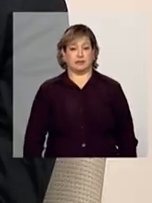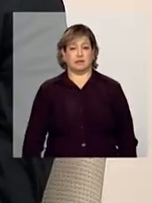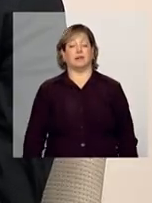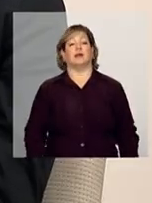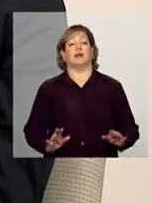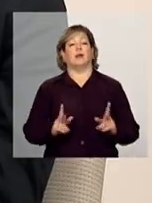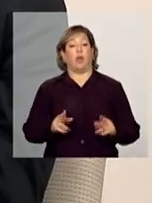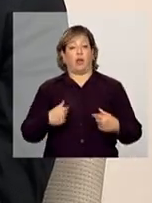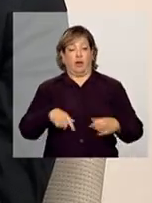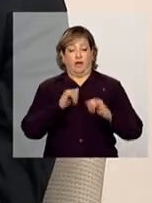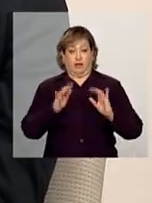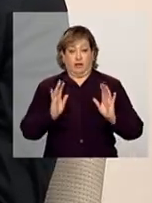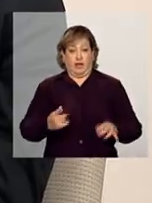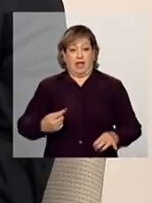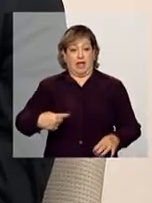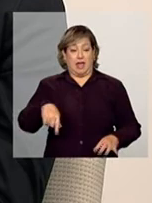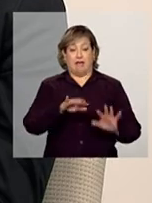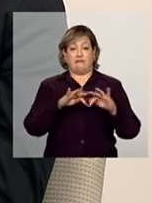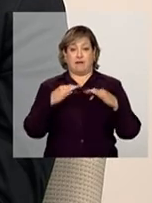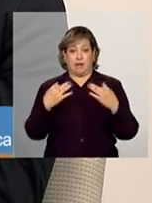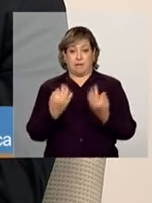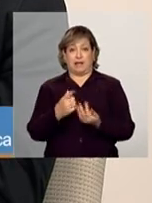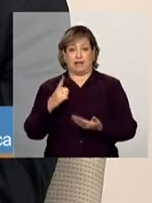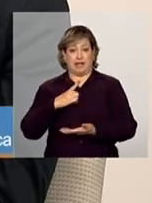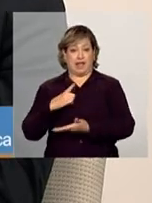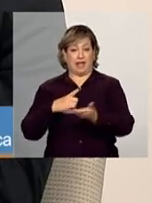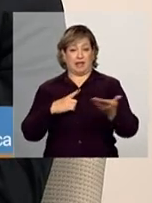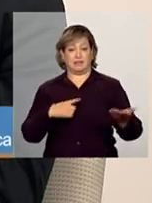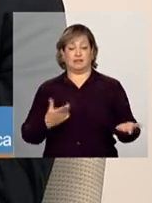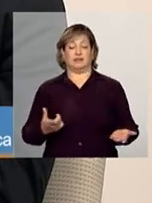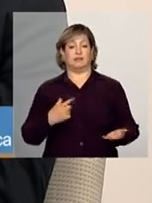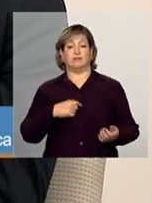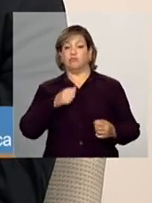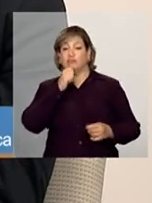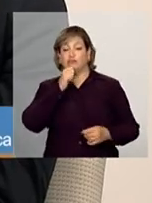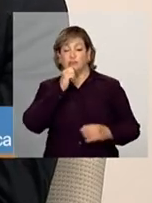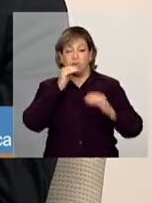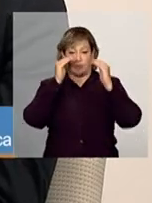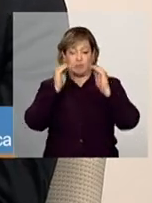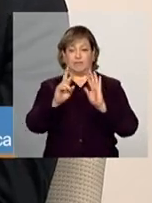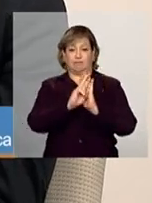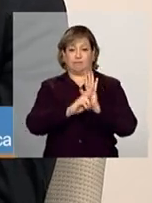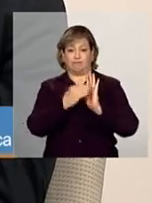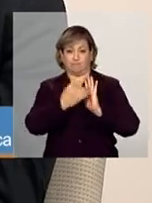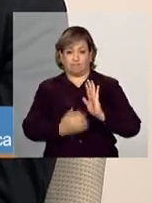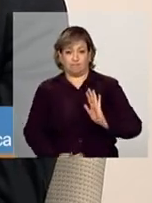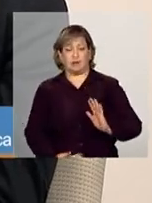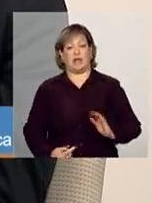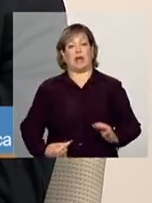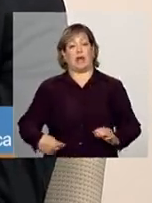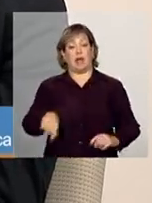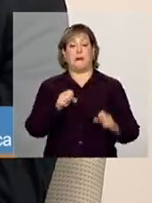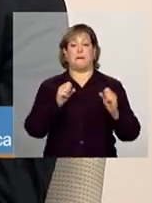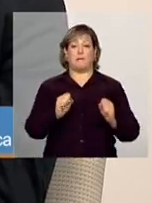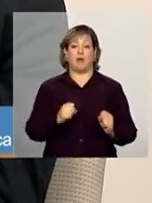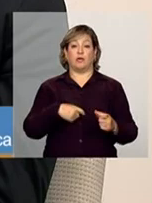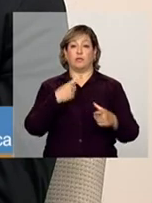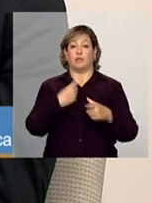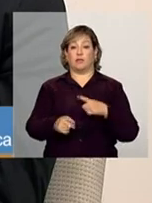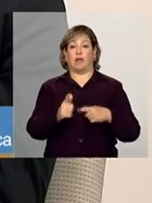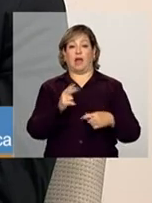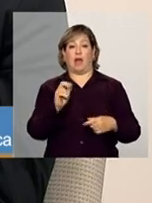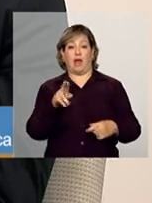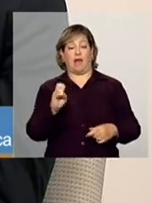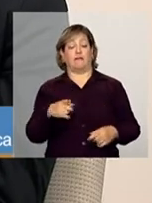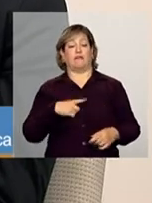essas famílias que estão nessa situação de descumprimento, elas podem revelar realmente situações mais graves, como situações de violação de direitos, de